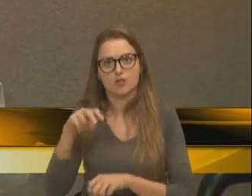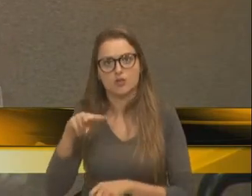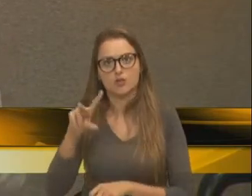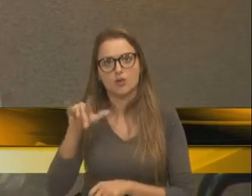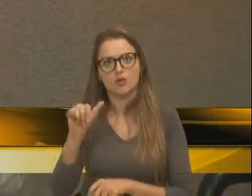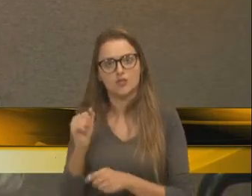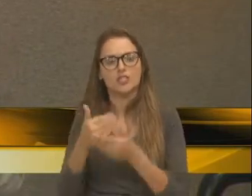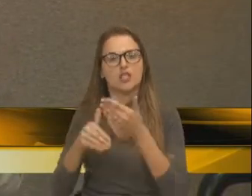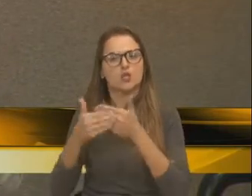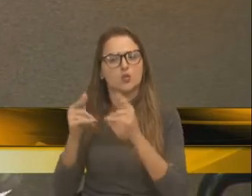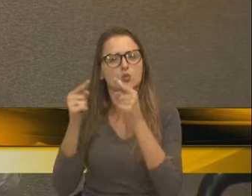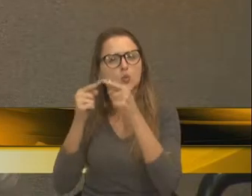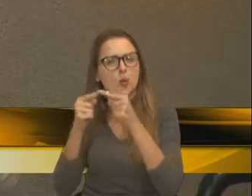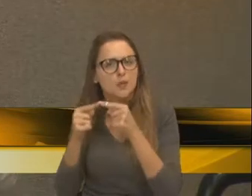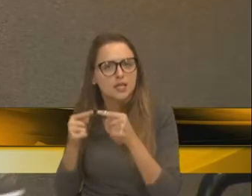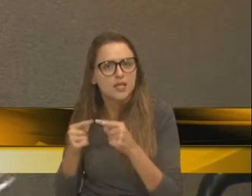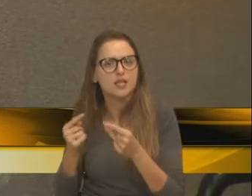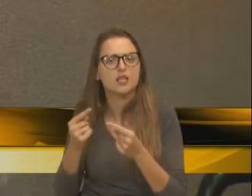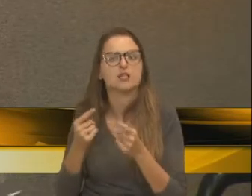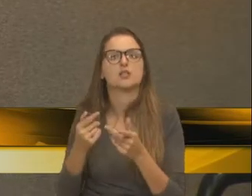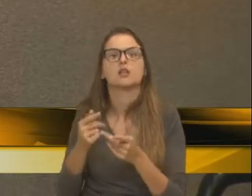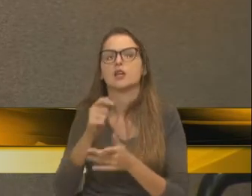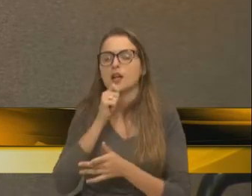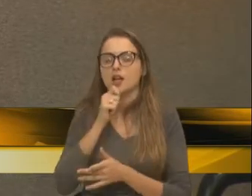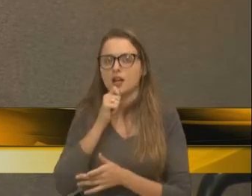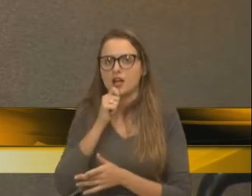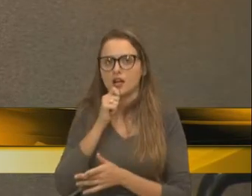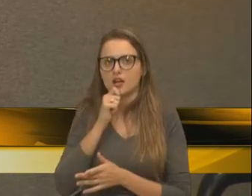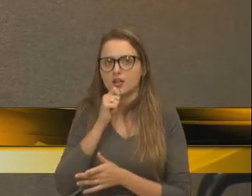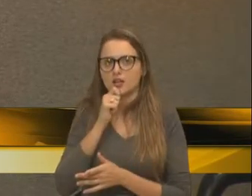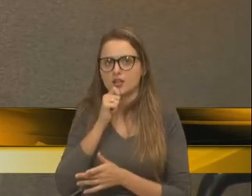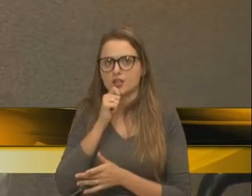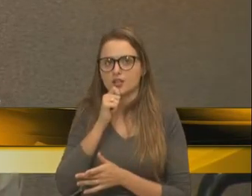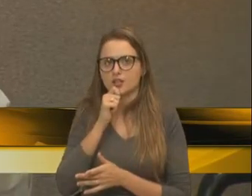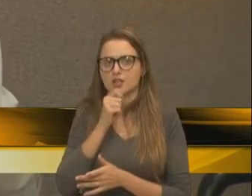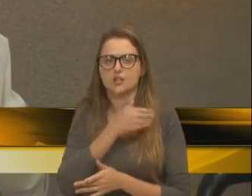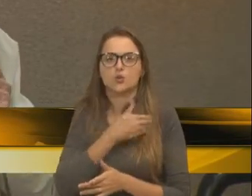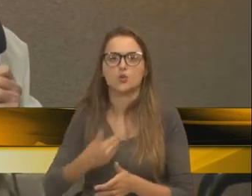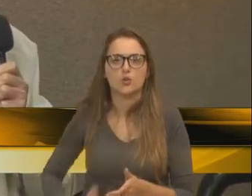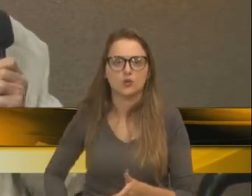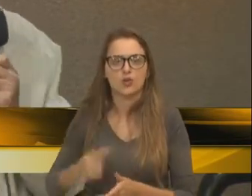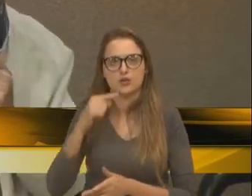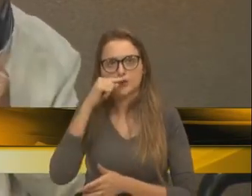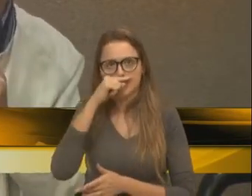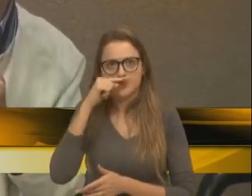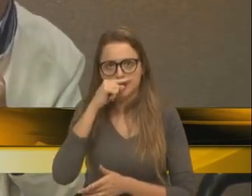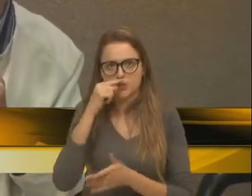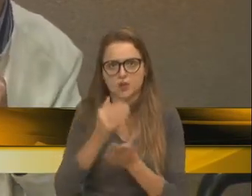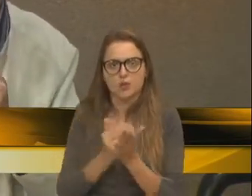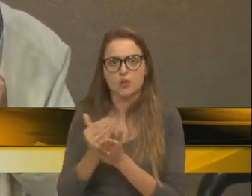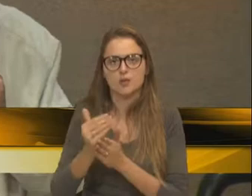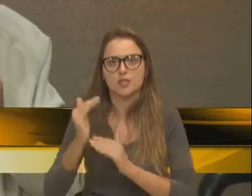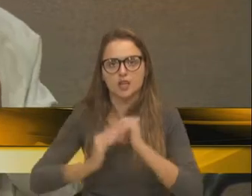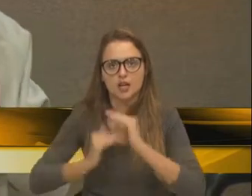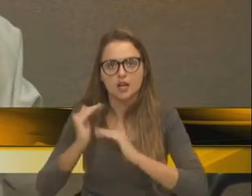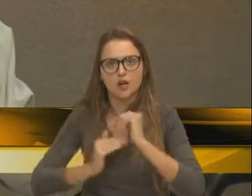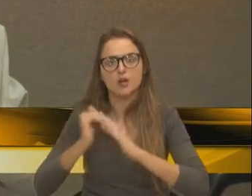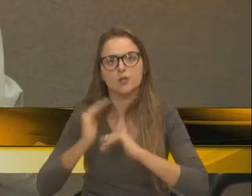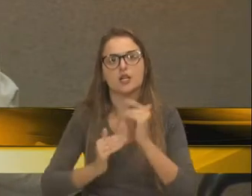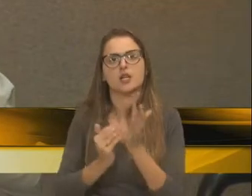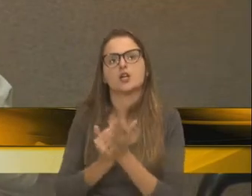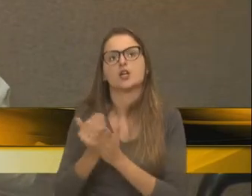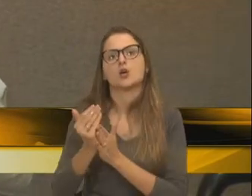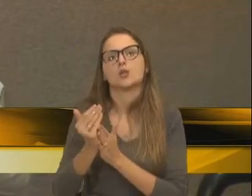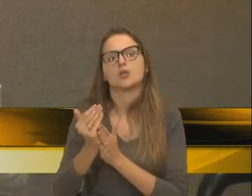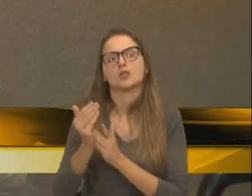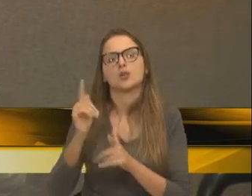arredondado para o prefeito ainda, no governo Sartori iniciar a obra, começou a